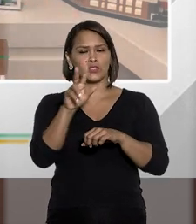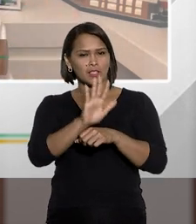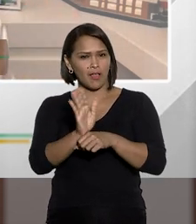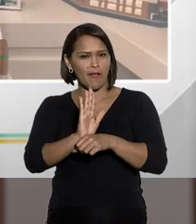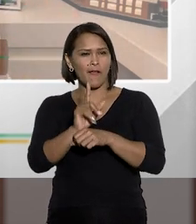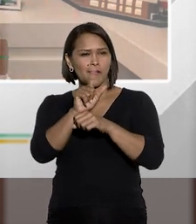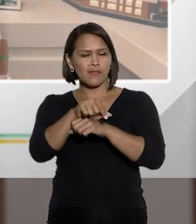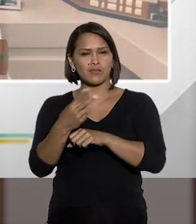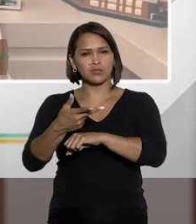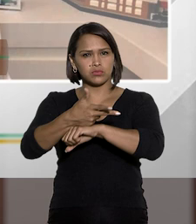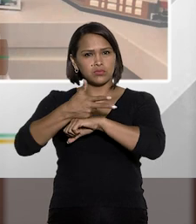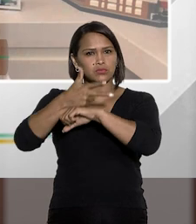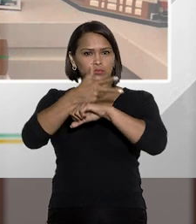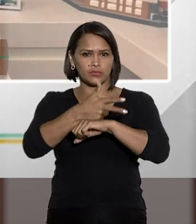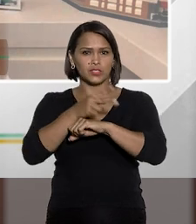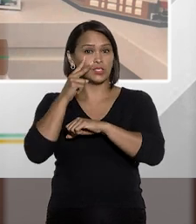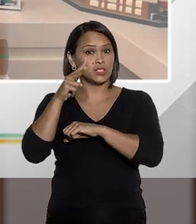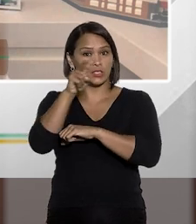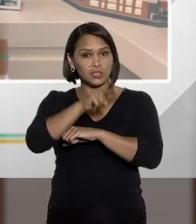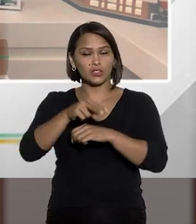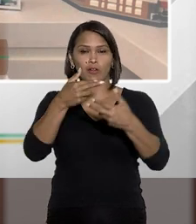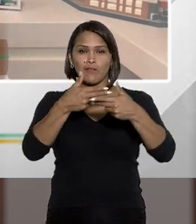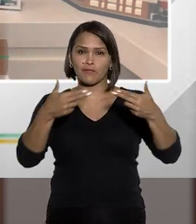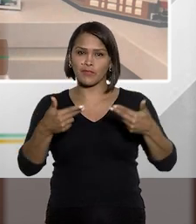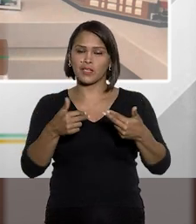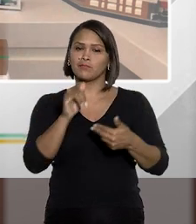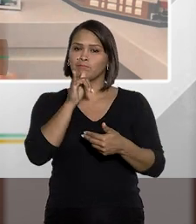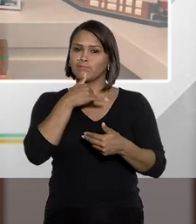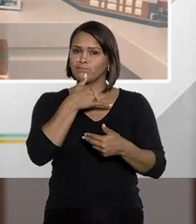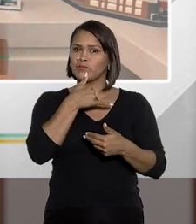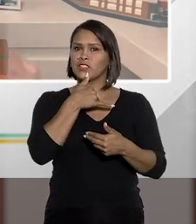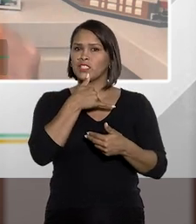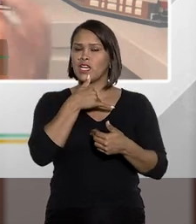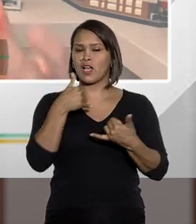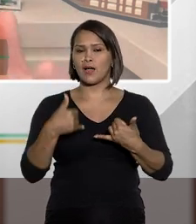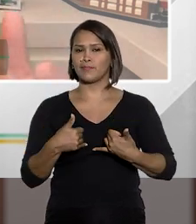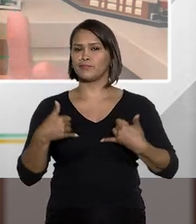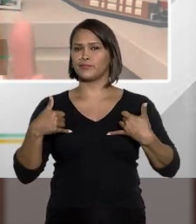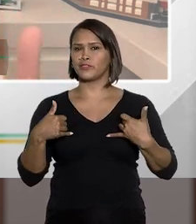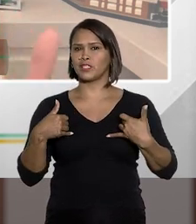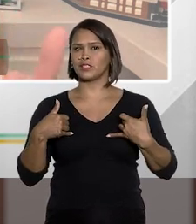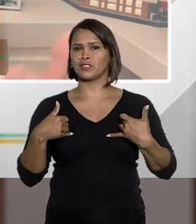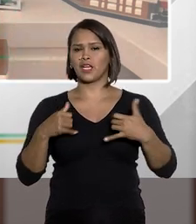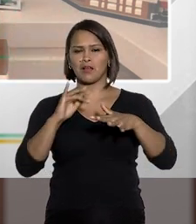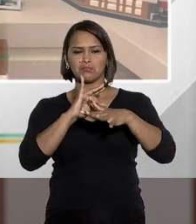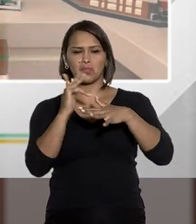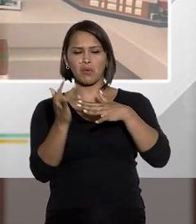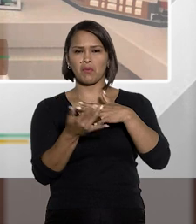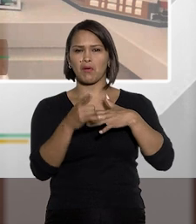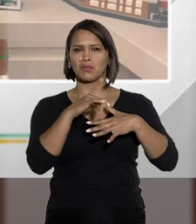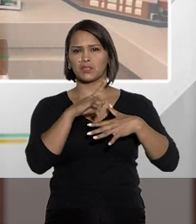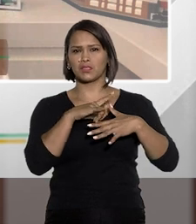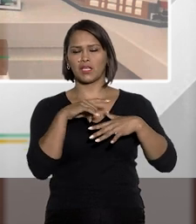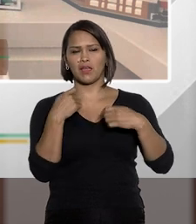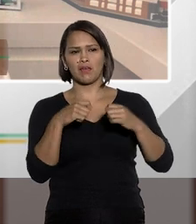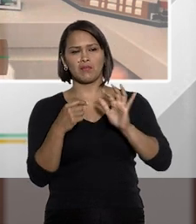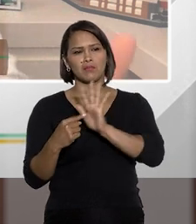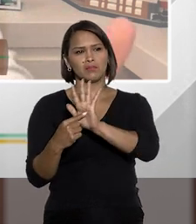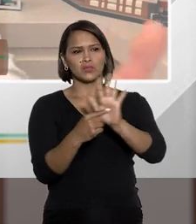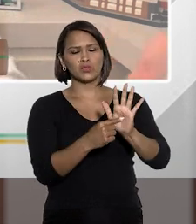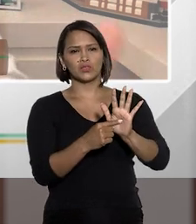assistido nos últimos tempos, Tiago, eu lamento muito isso, essa vaidade por conta das redes sociais.